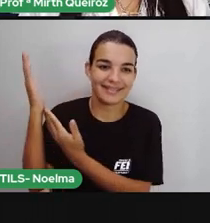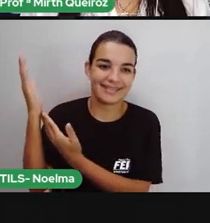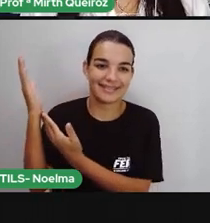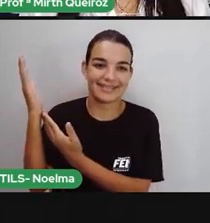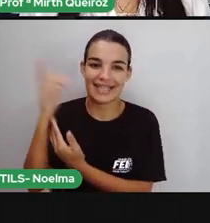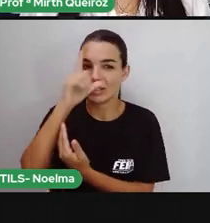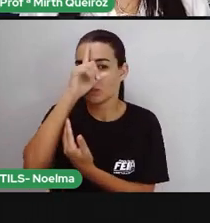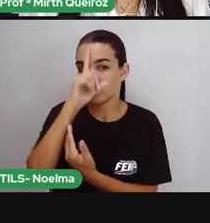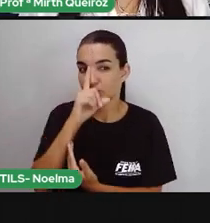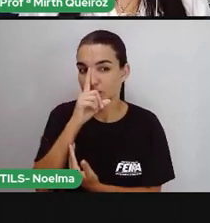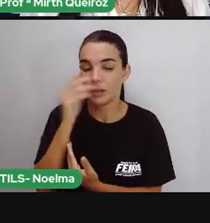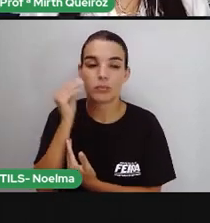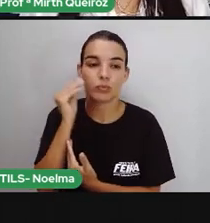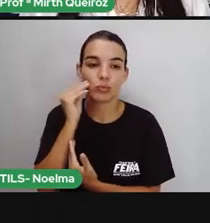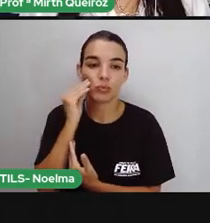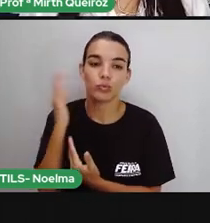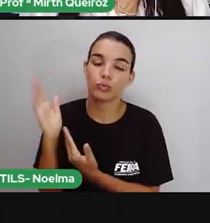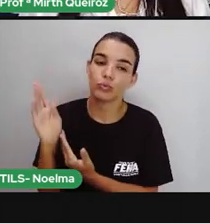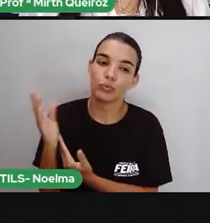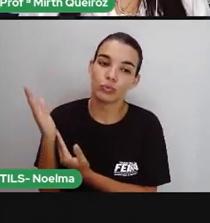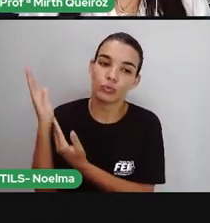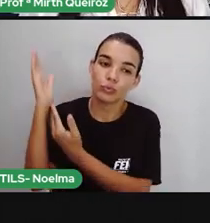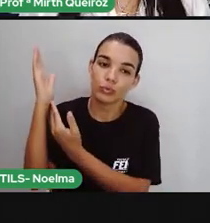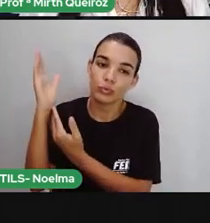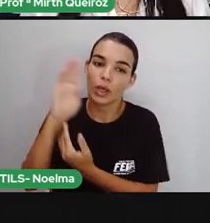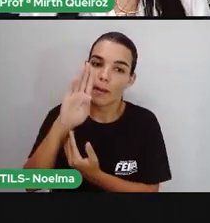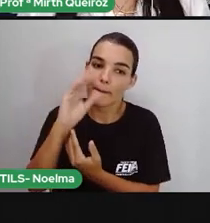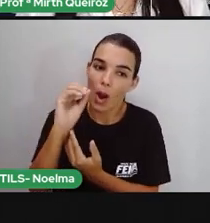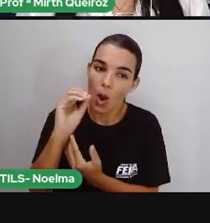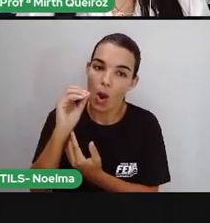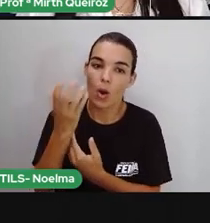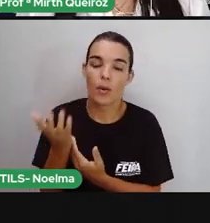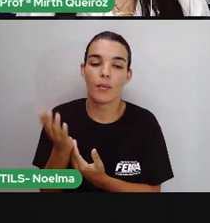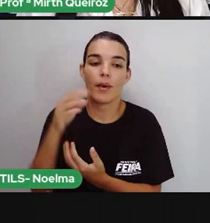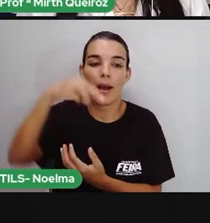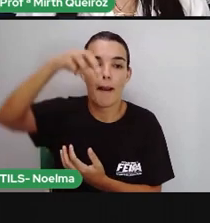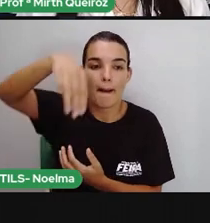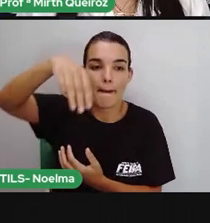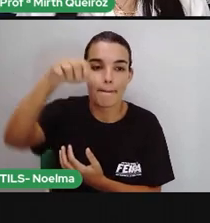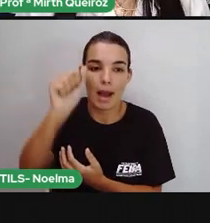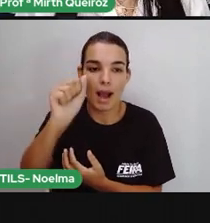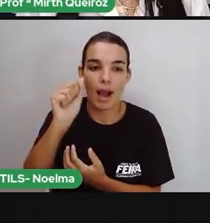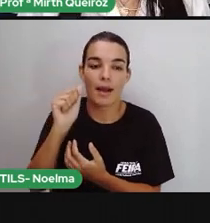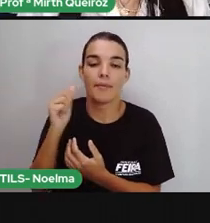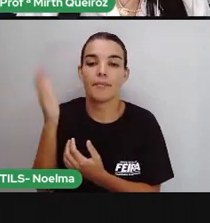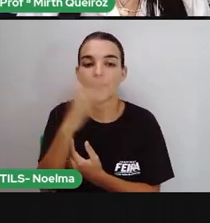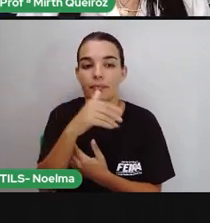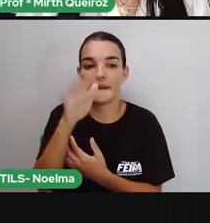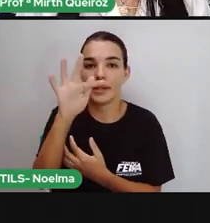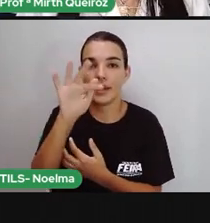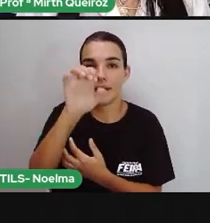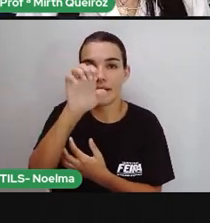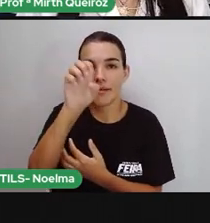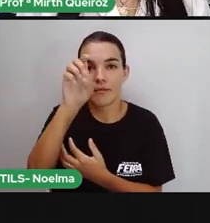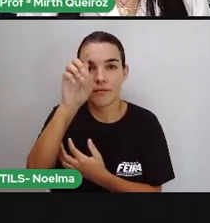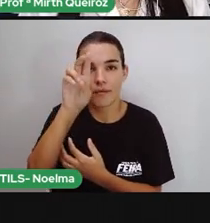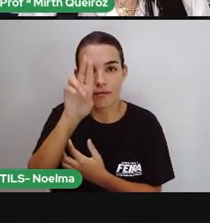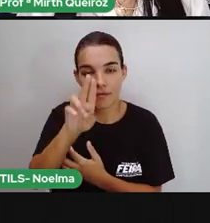Olha aí. O bó é o mais forte. O má é o mais forte. E o péu é o mais forte. Então, cebola,